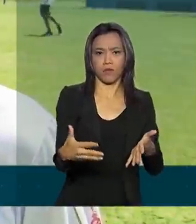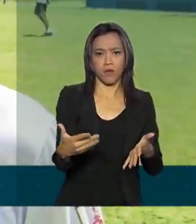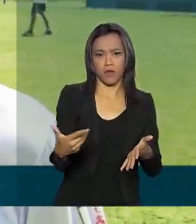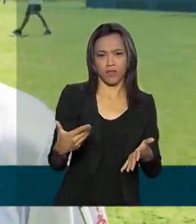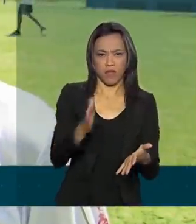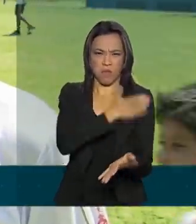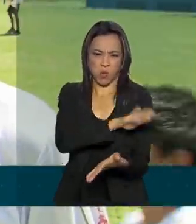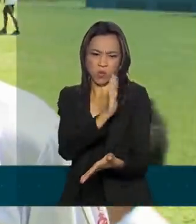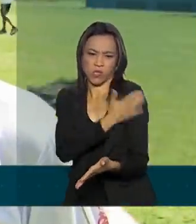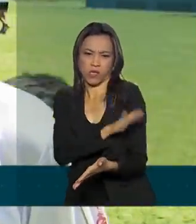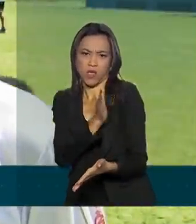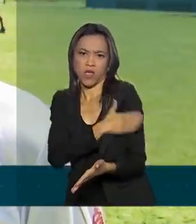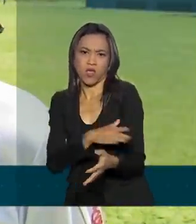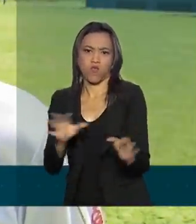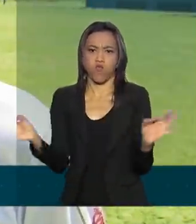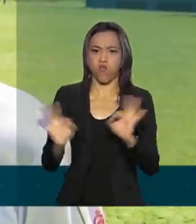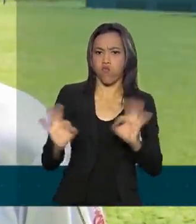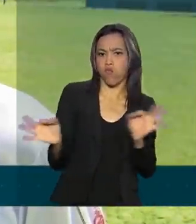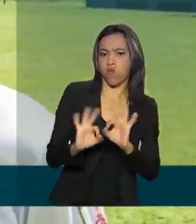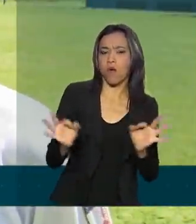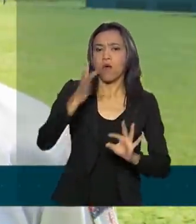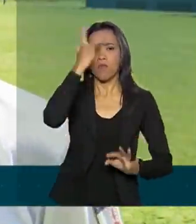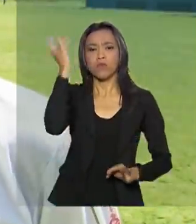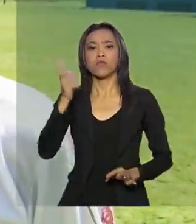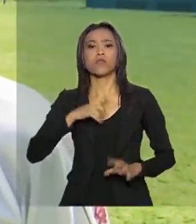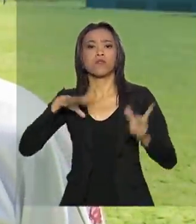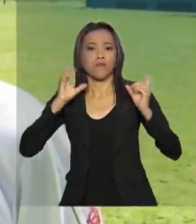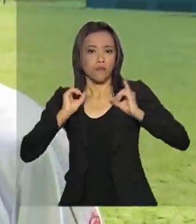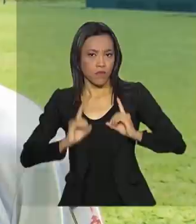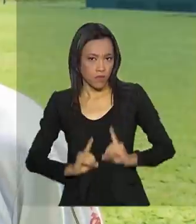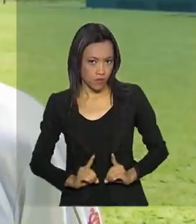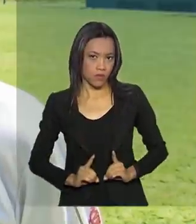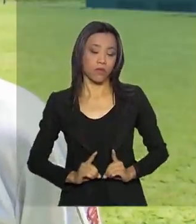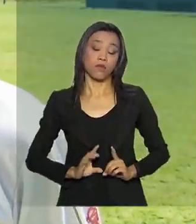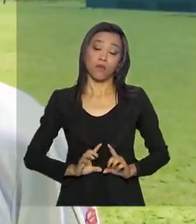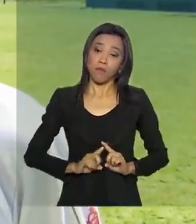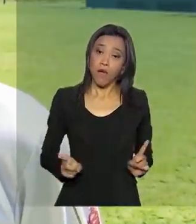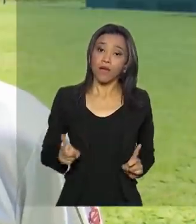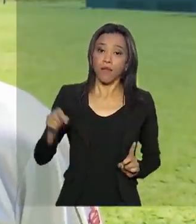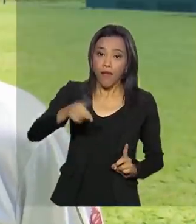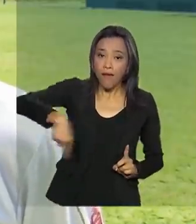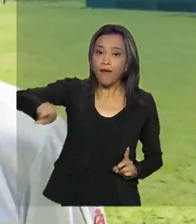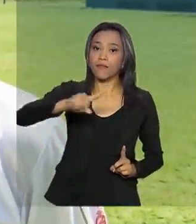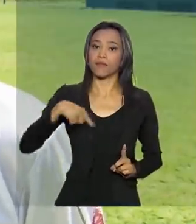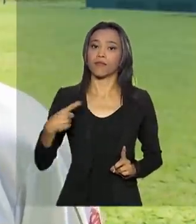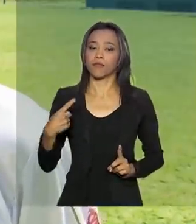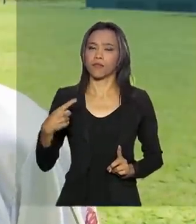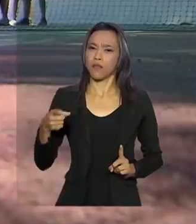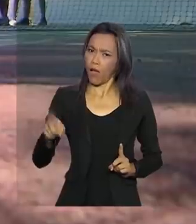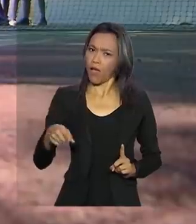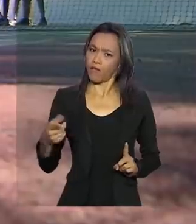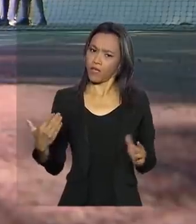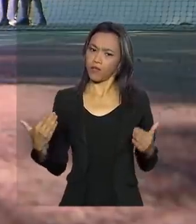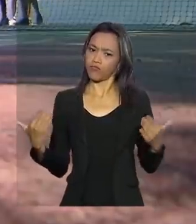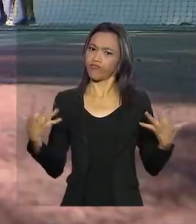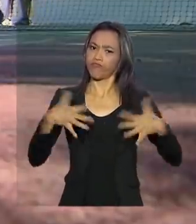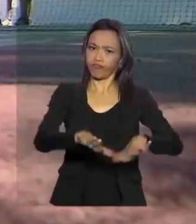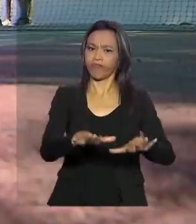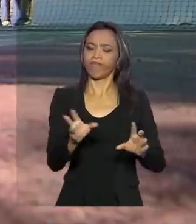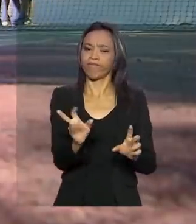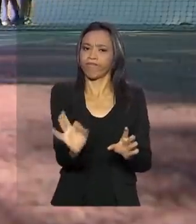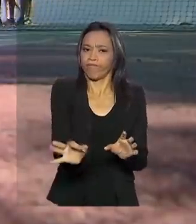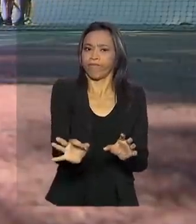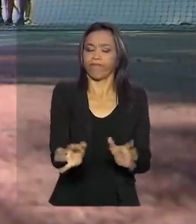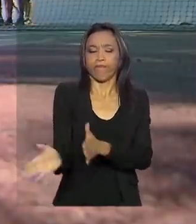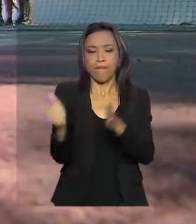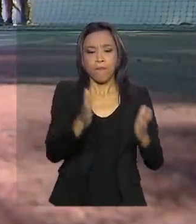discriminação, são crianças portadoras de necessidades especiais, mas eles ficam na posição de inclusivo. O governo federal